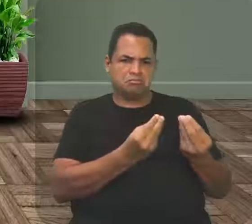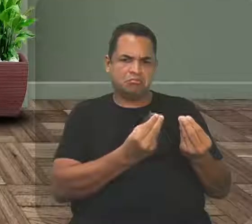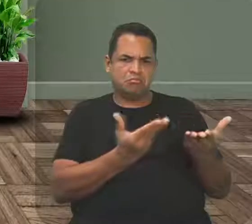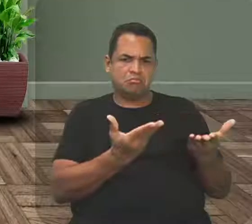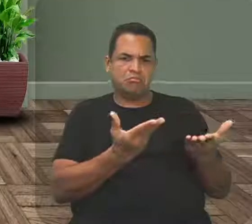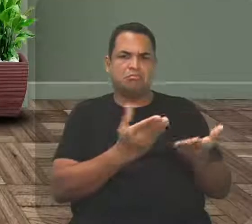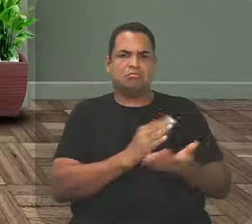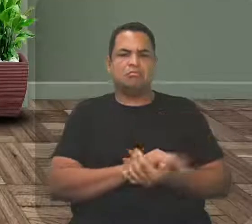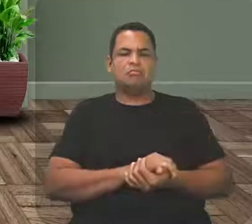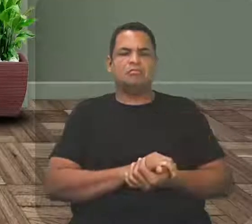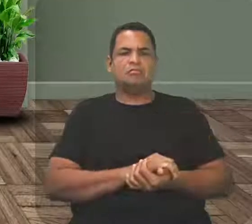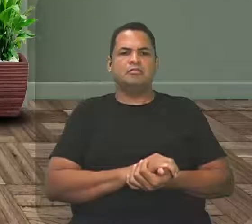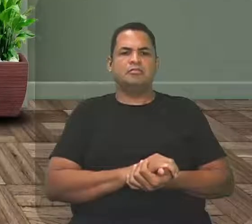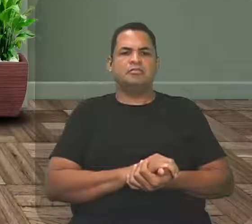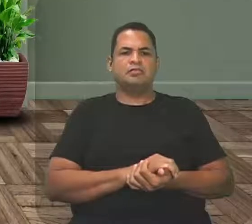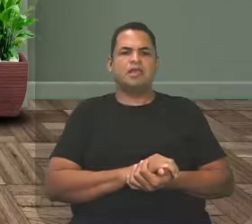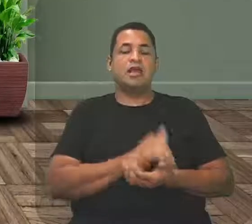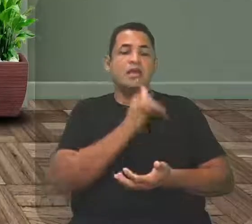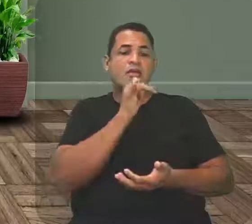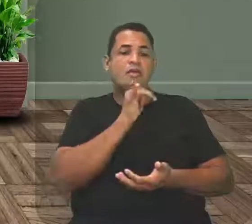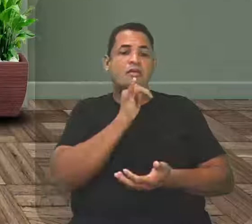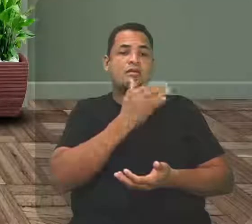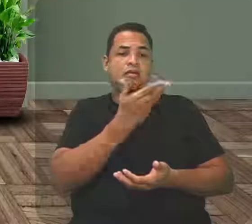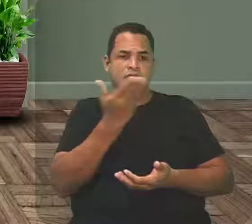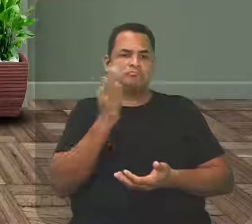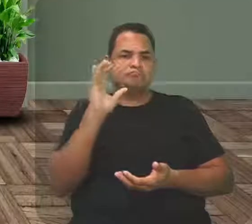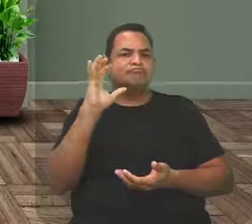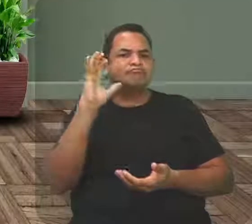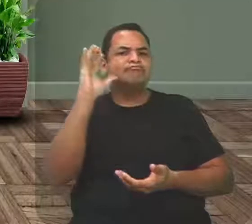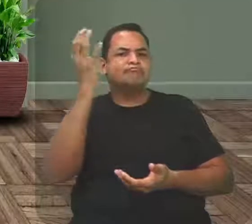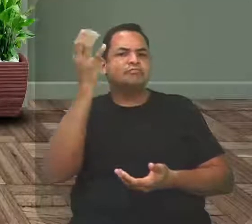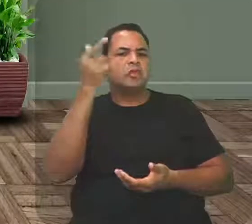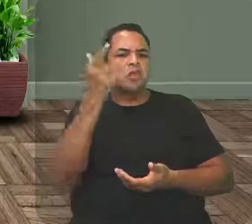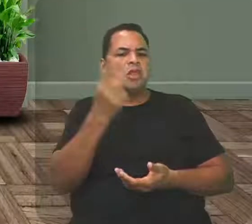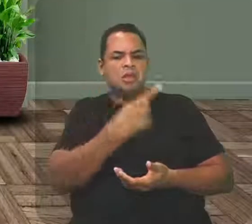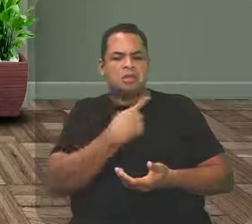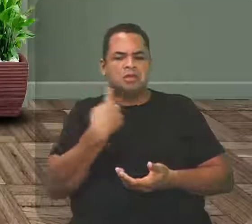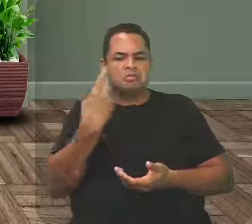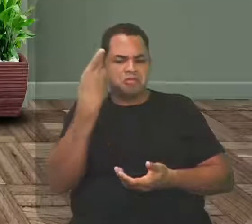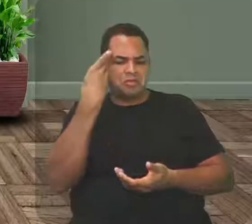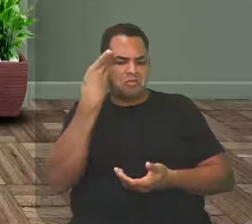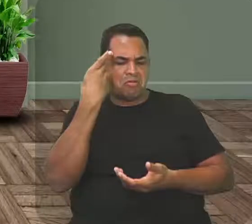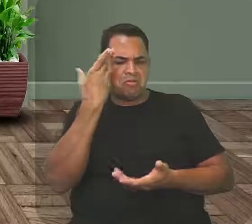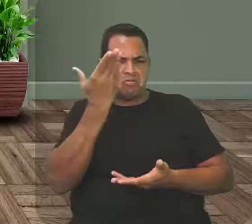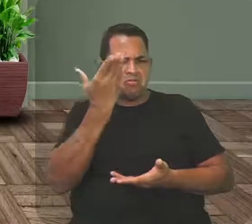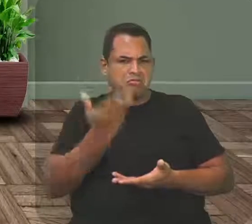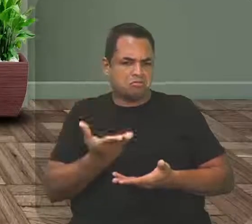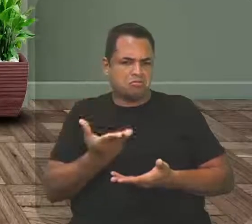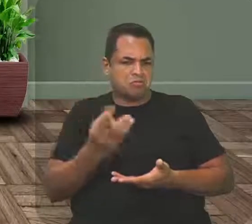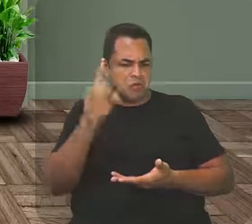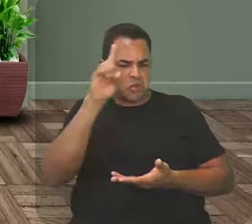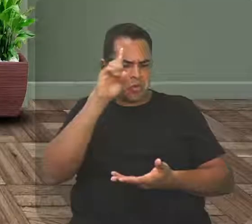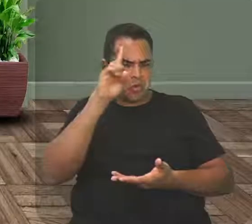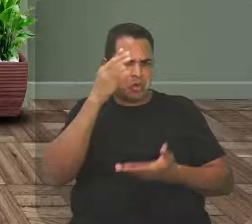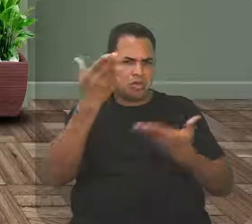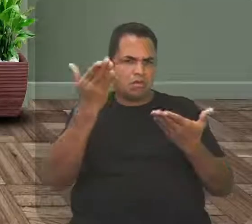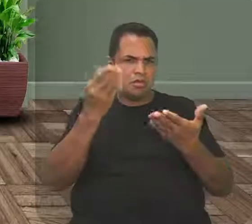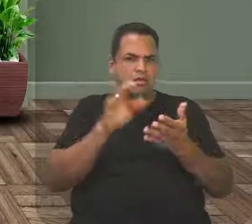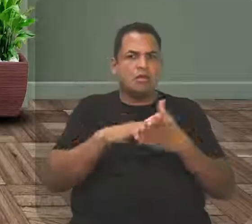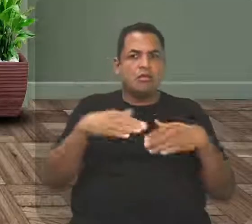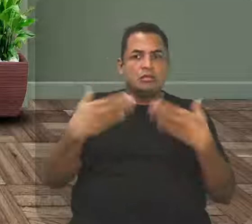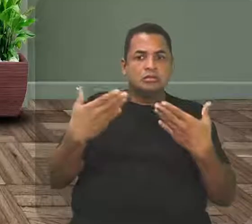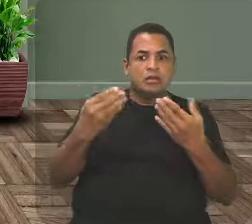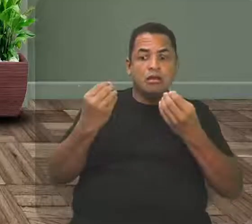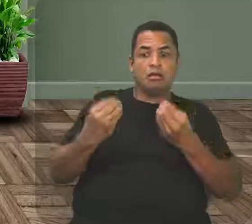Muitas vezes, olha só, esse exemplo, ele acontece mesmo com a gente, corriqueiramente, né? Até se você for pego de